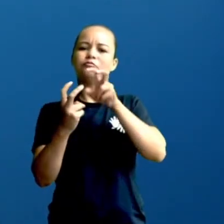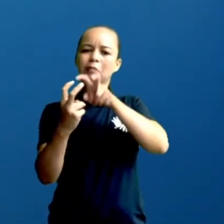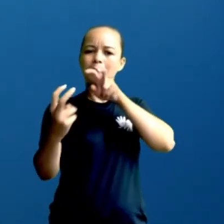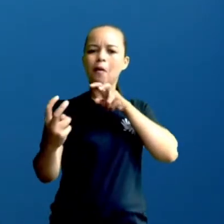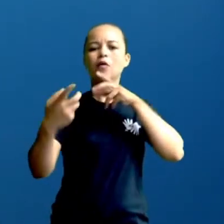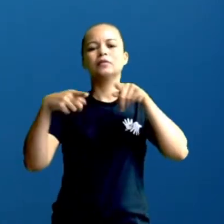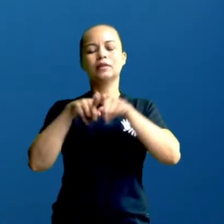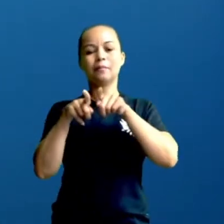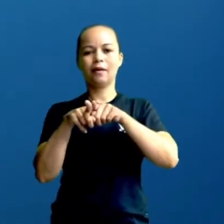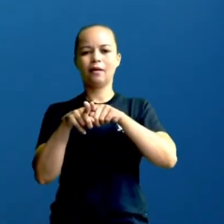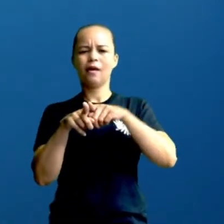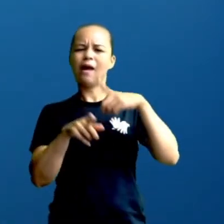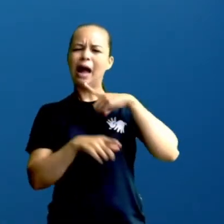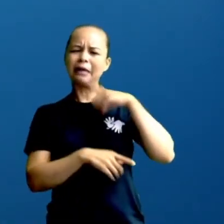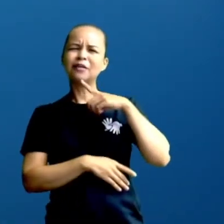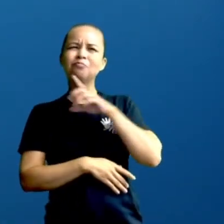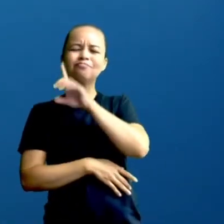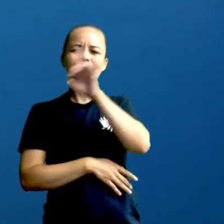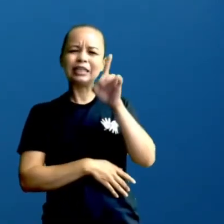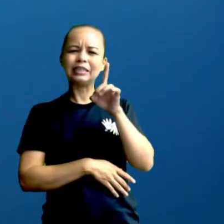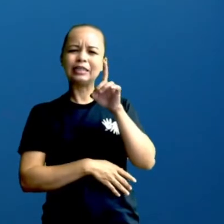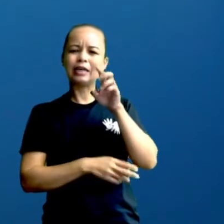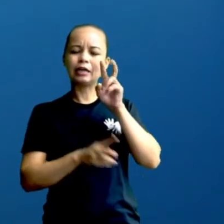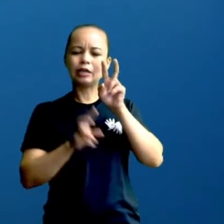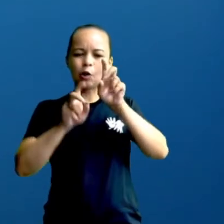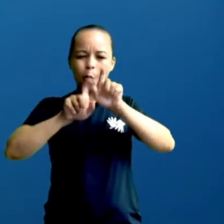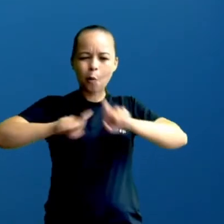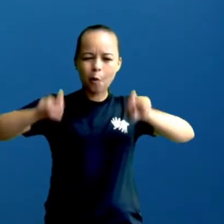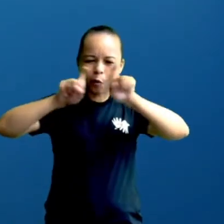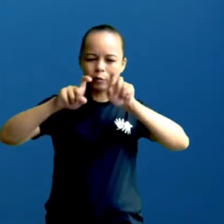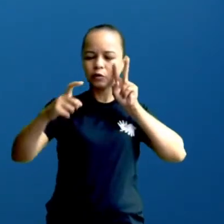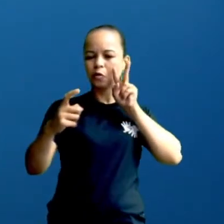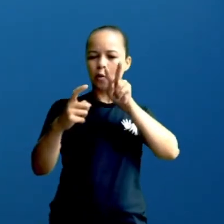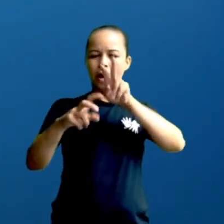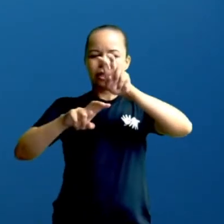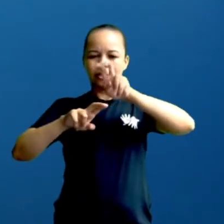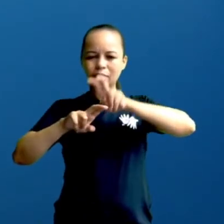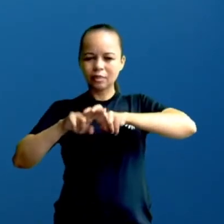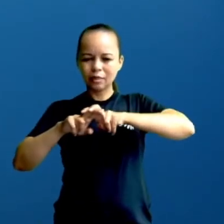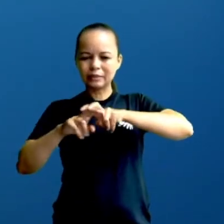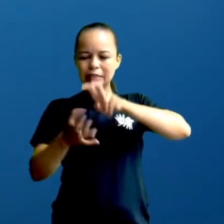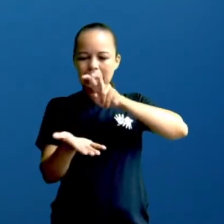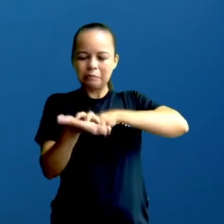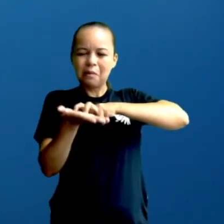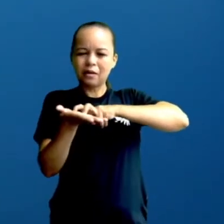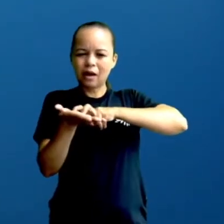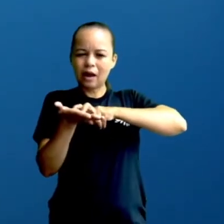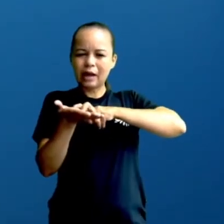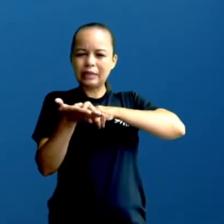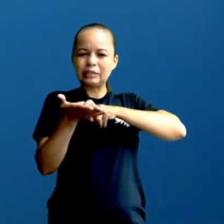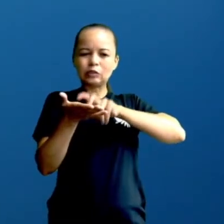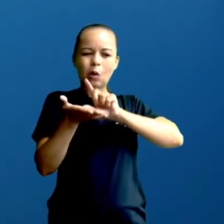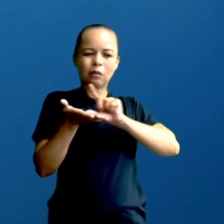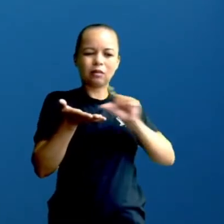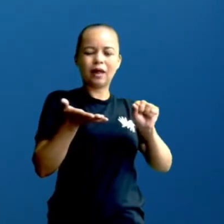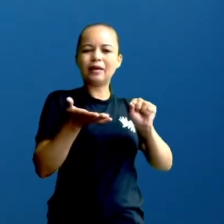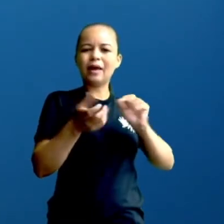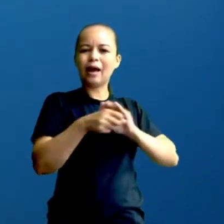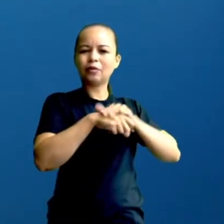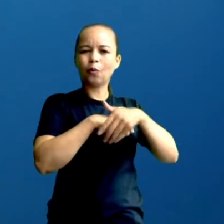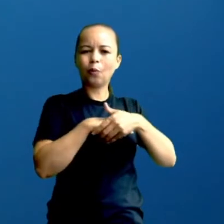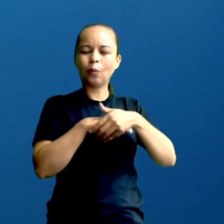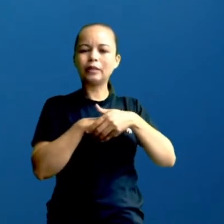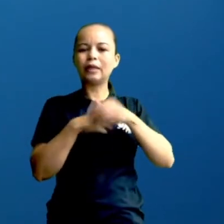tinha dia que eu ficava no computador de manhã e só saía à noitinha. Então, eu sentia dor de cabeça,